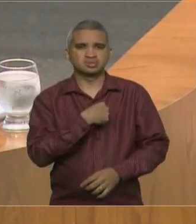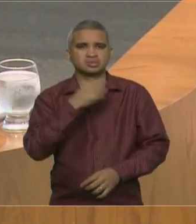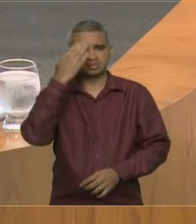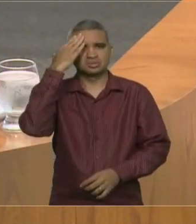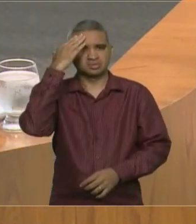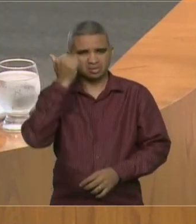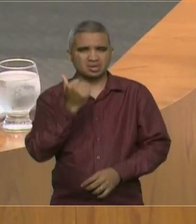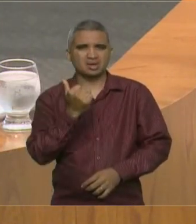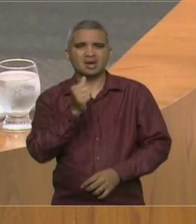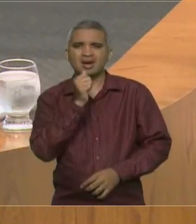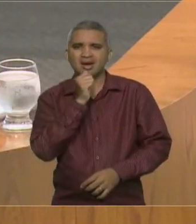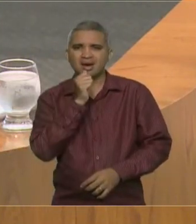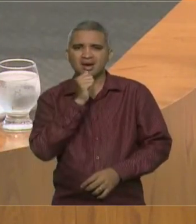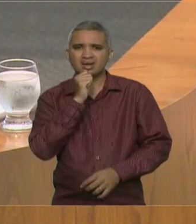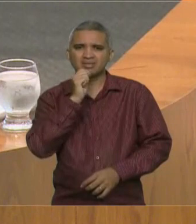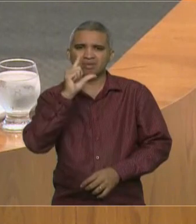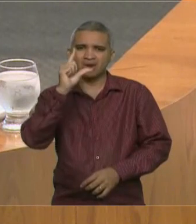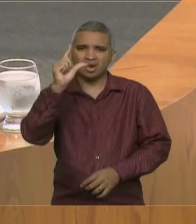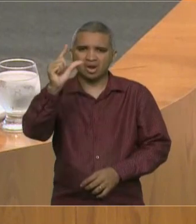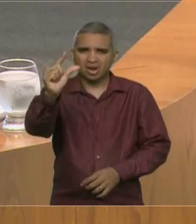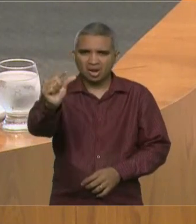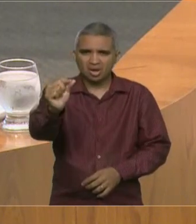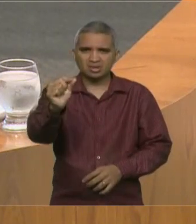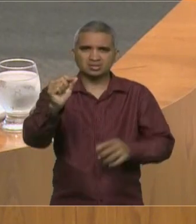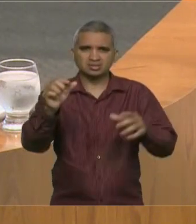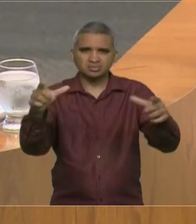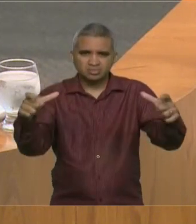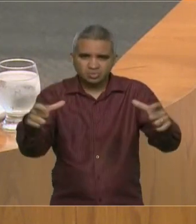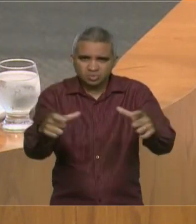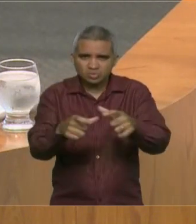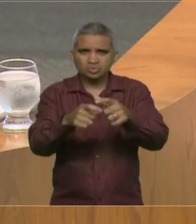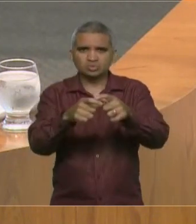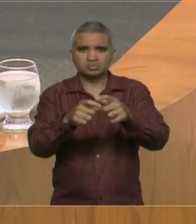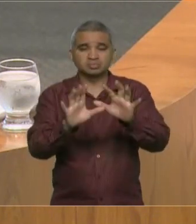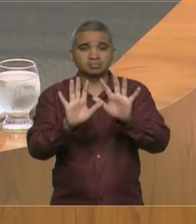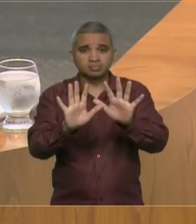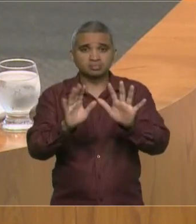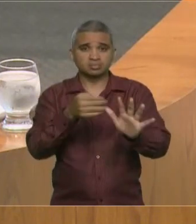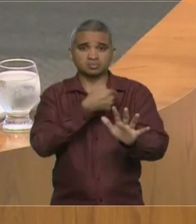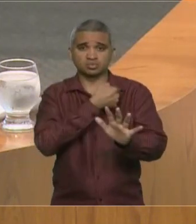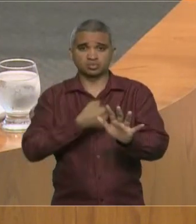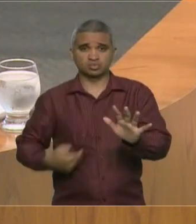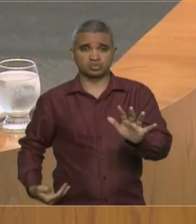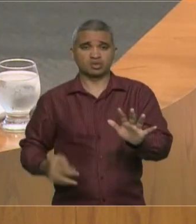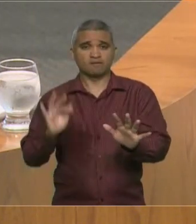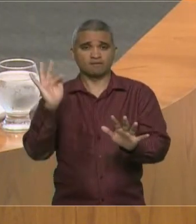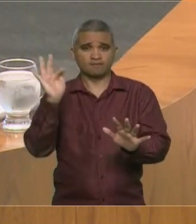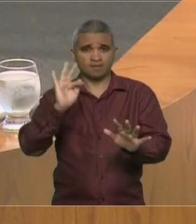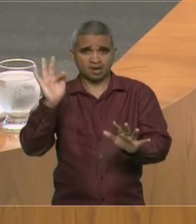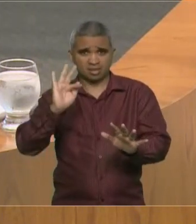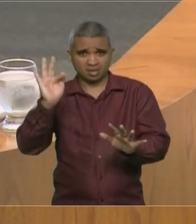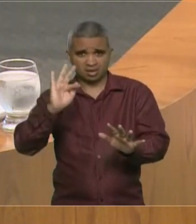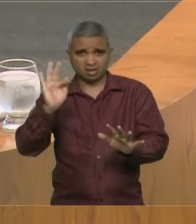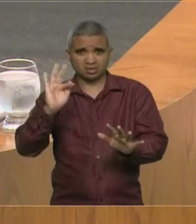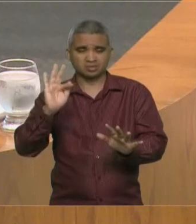mas essa melhora demonstra que as ações positivas do governo federal estão tendo